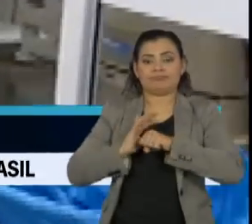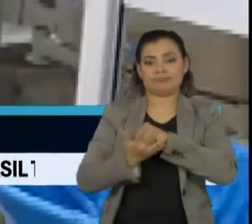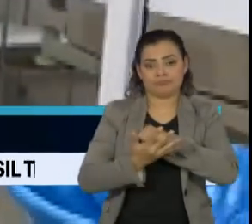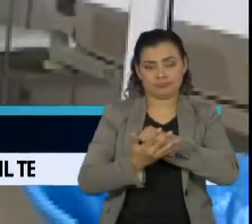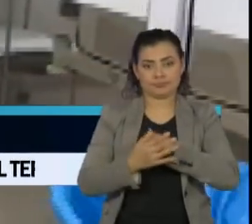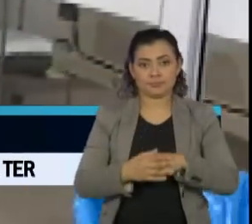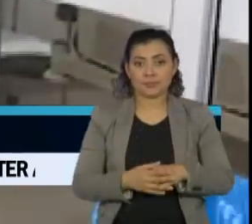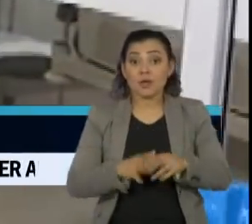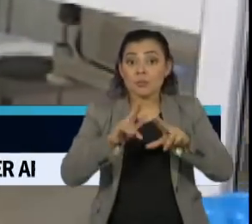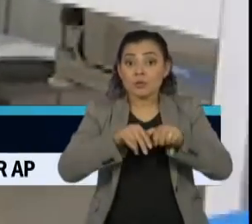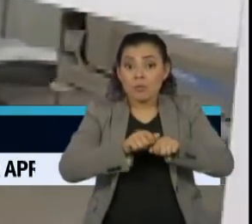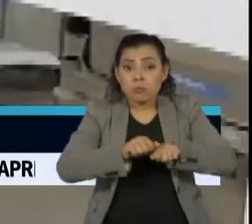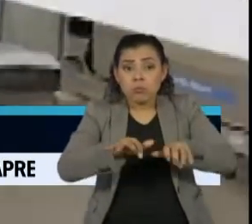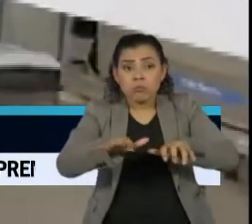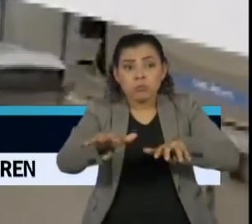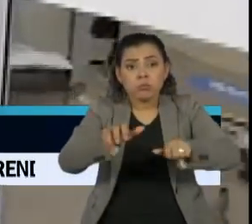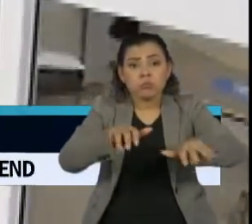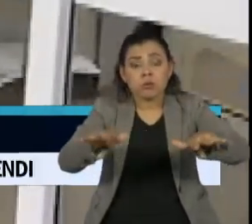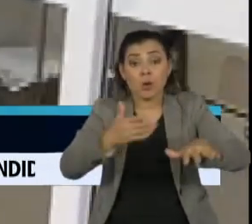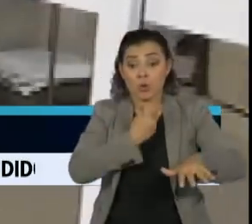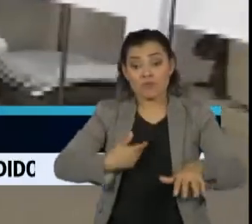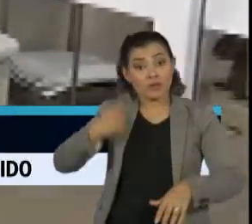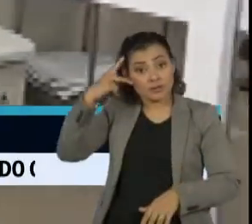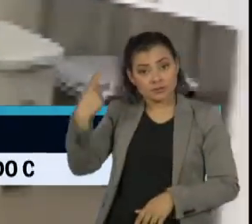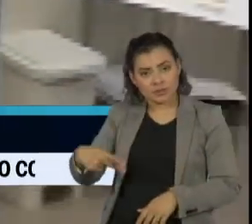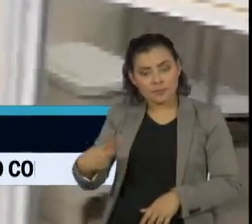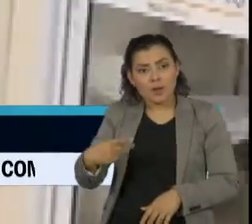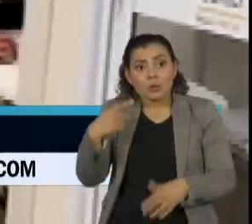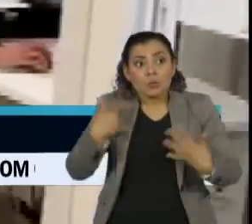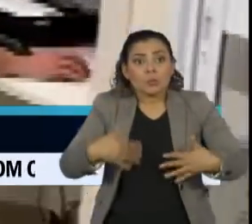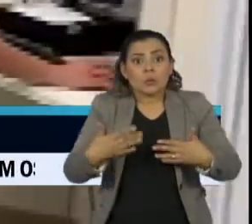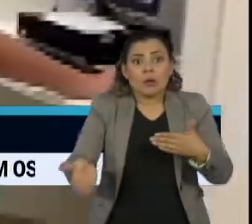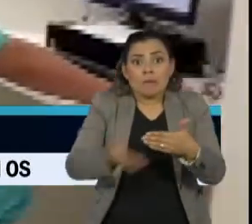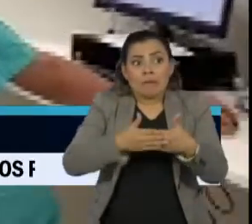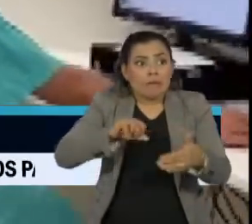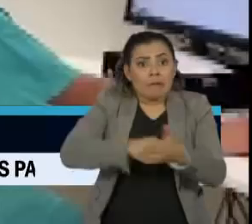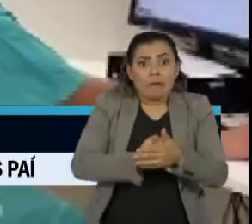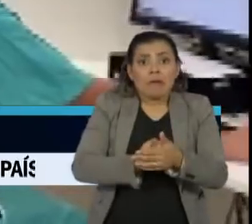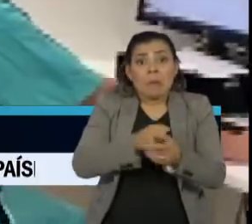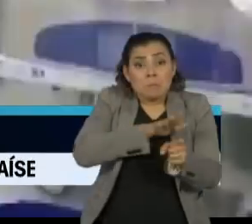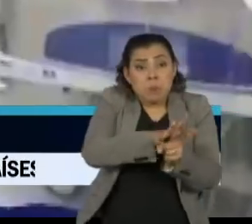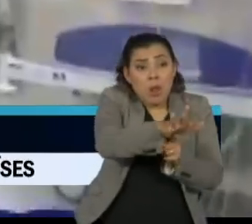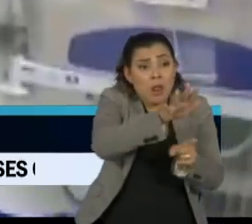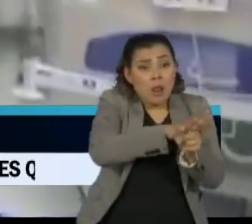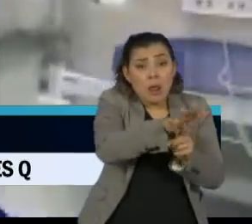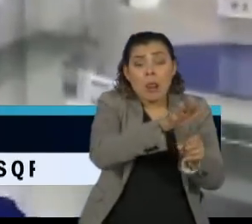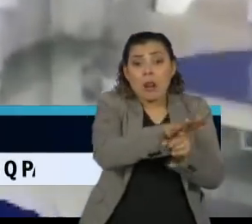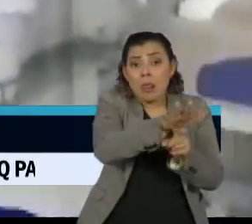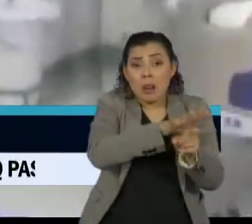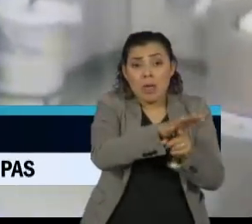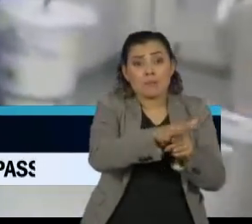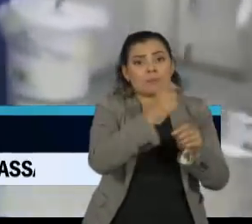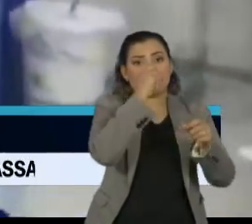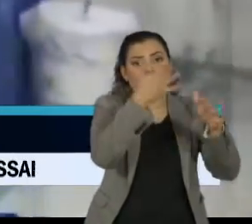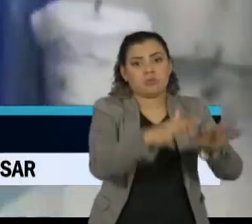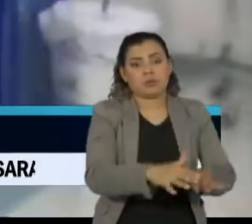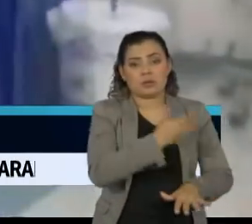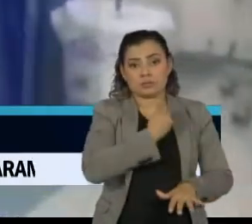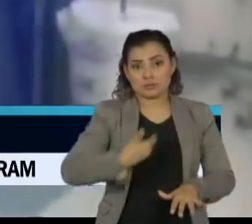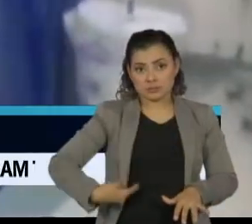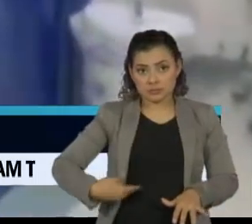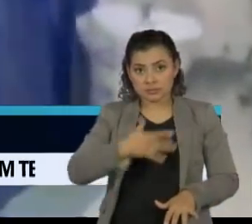Com o avanço da pandemia, o governo de São Paulo prevê o colapso do sistema público de saúde em três semanas. O lockdown não está